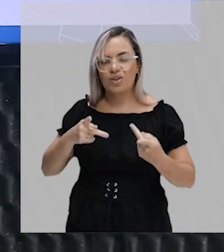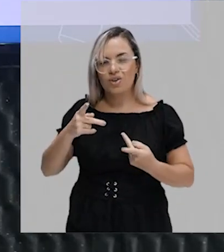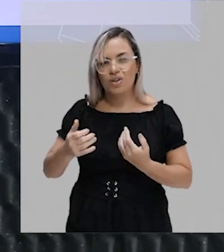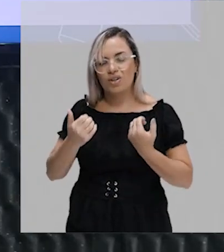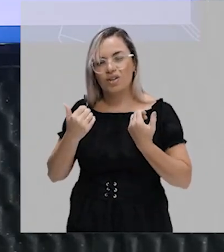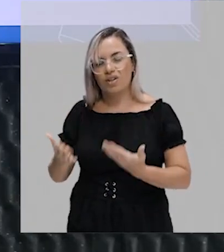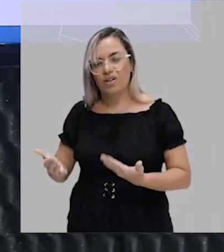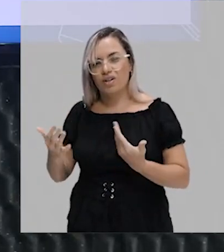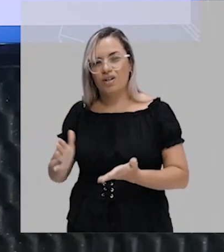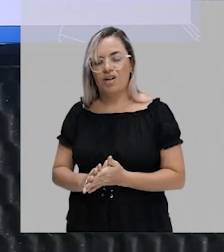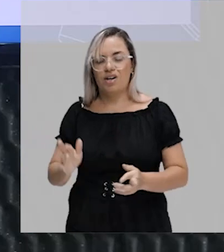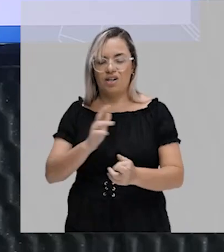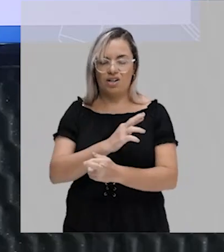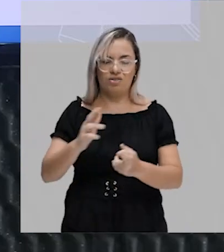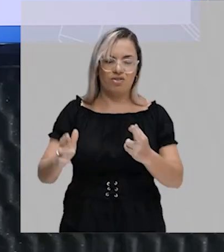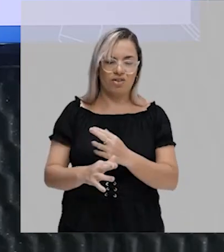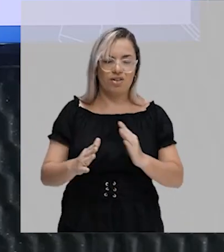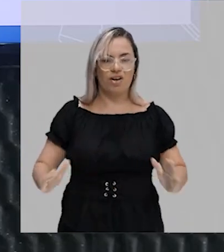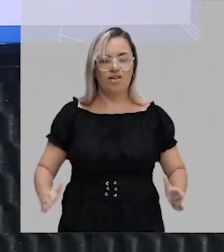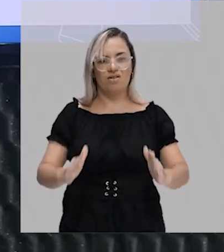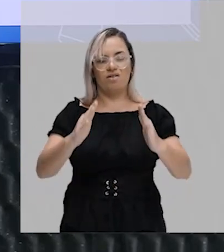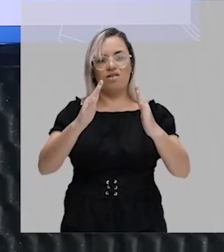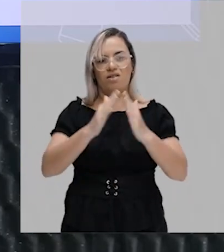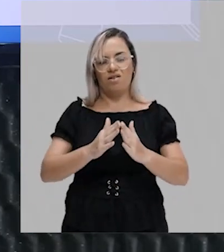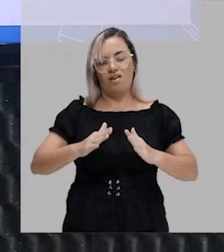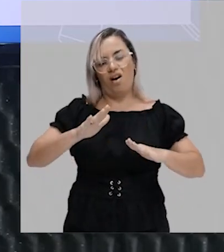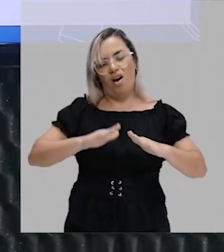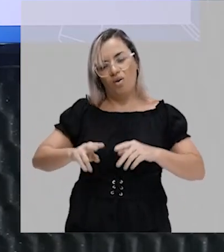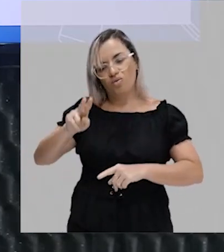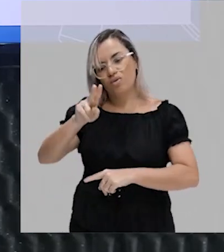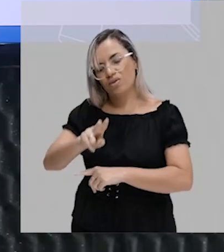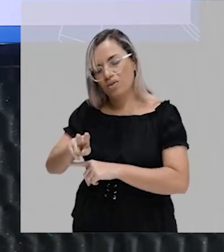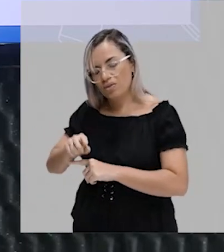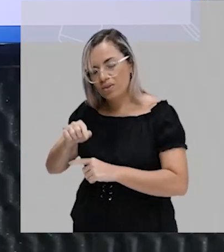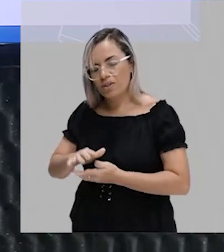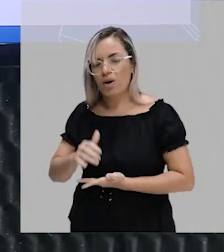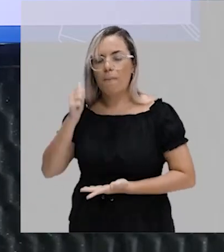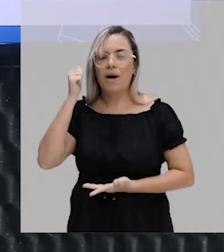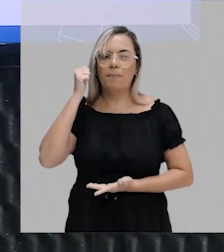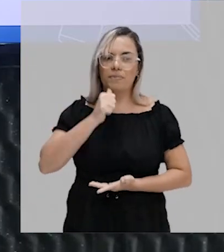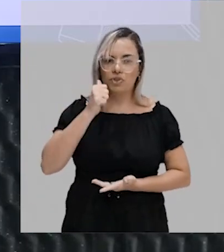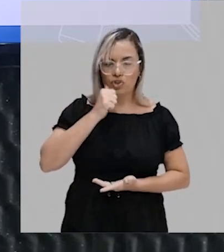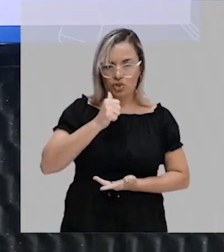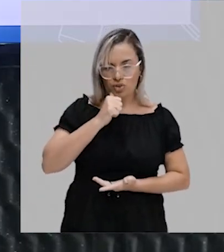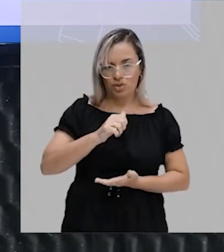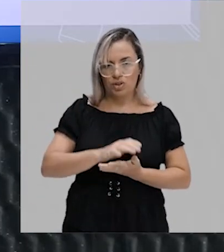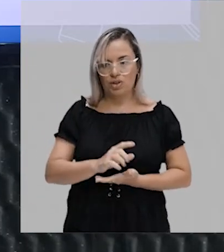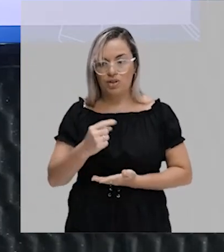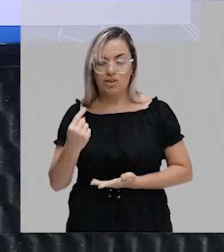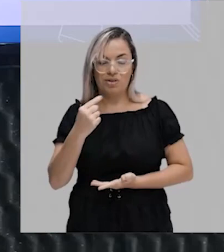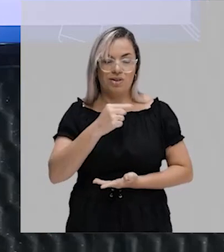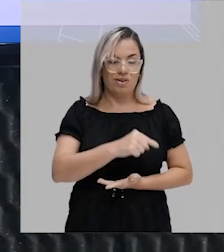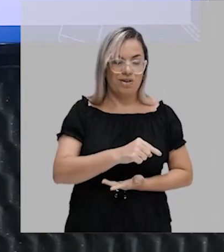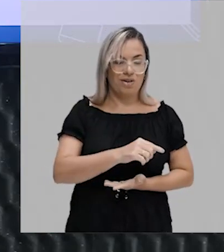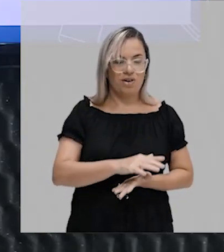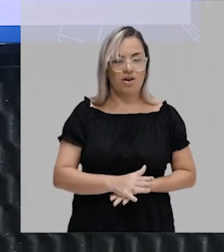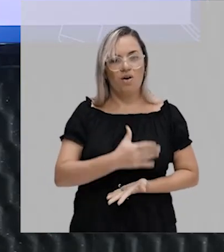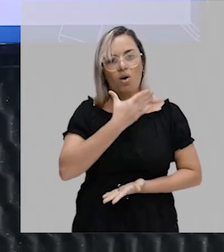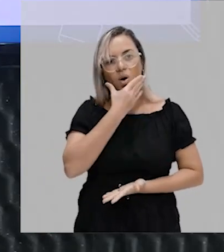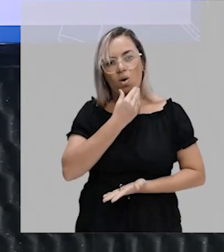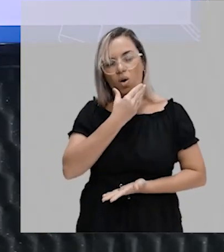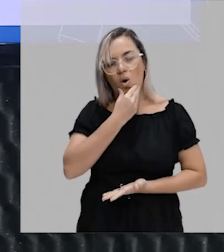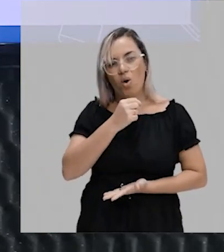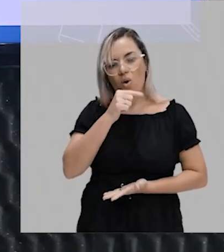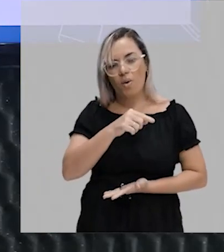mais relacionadas à casa, ao cuidado com a casa, ficavam mais para ela do que para nós, que éramos os seus